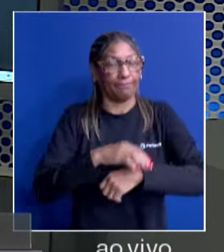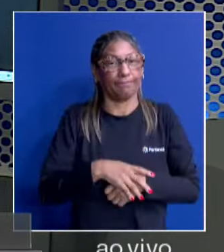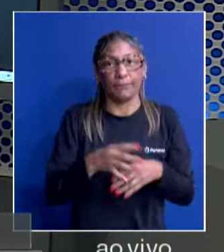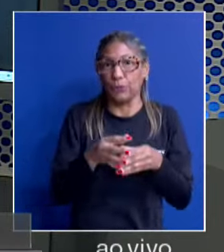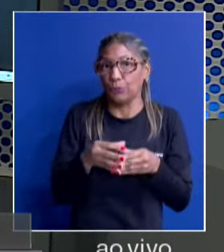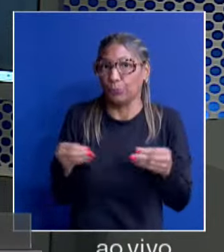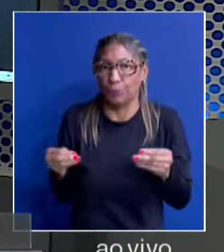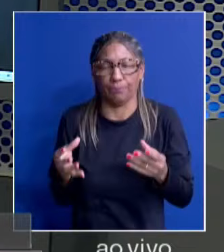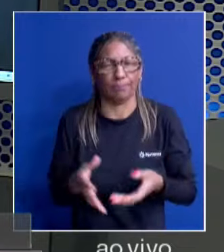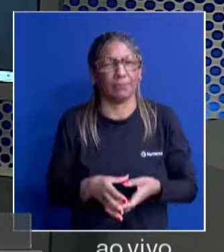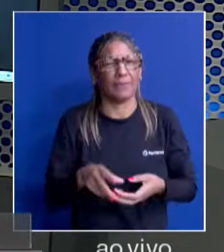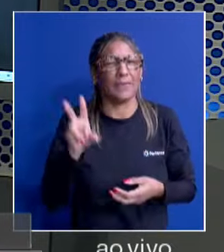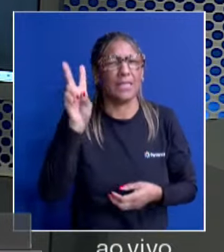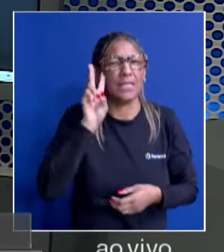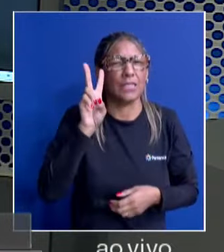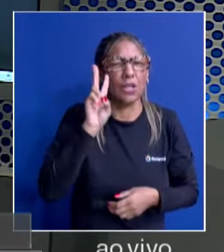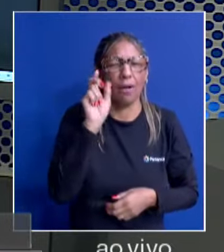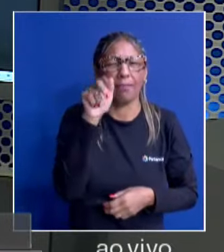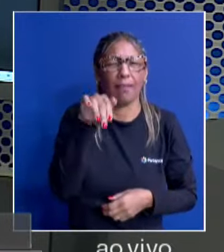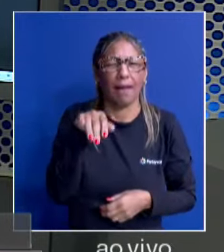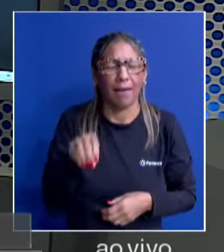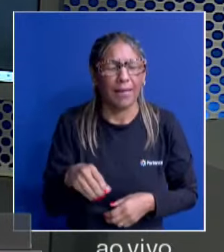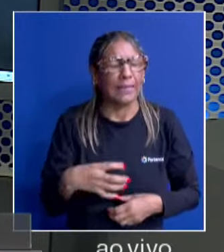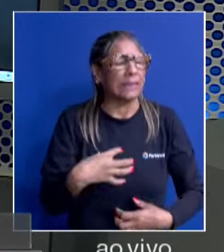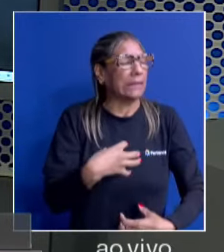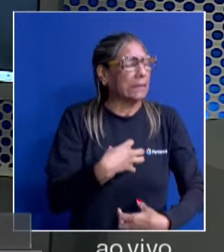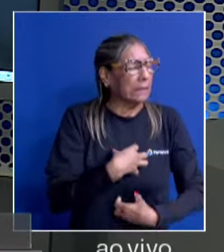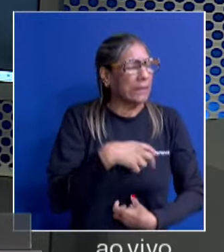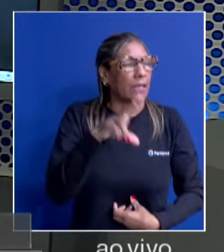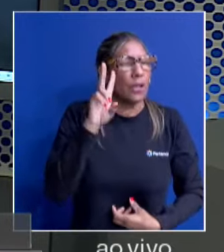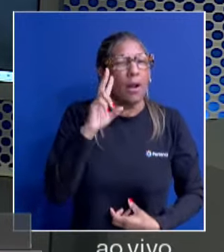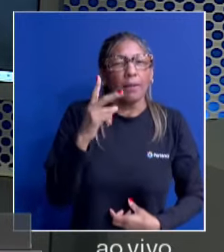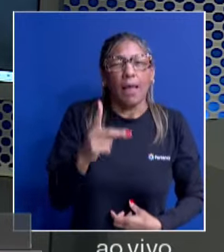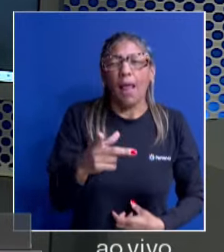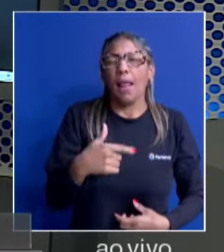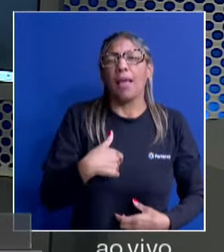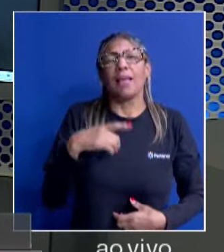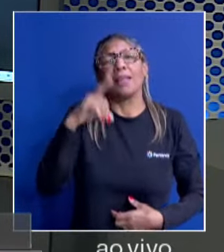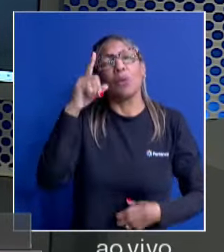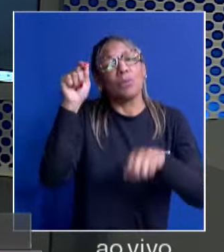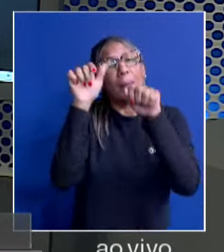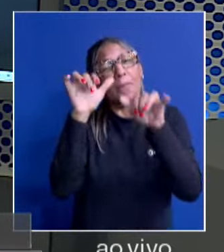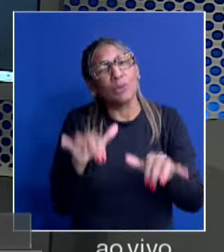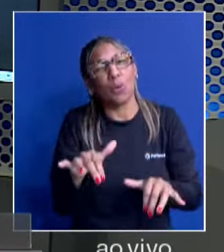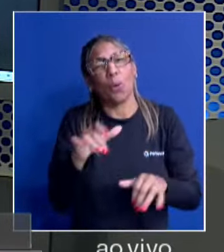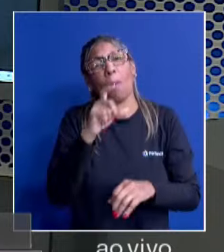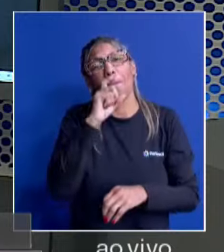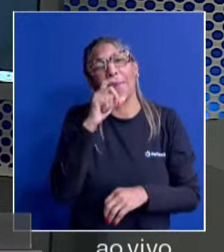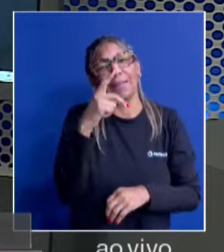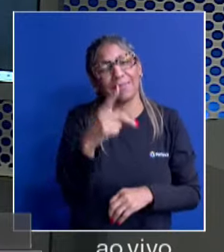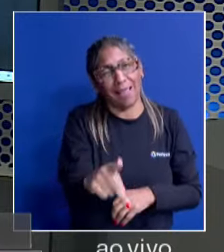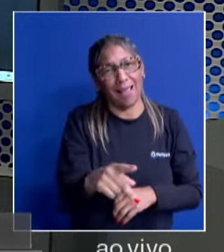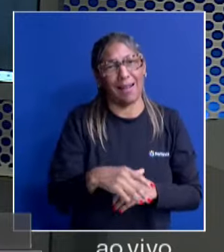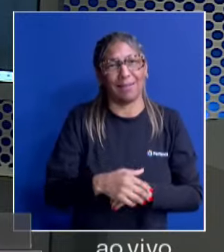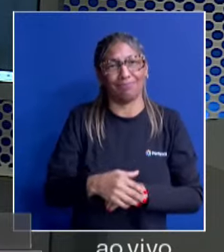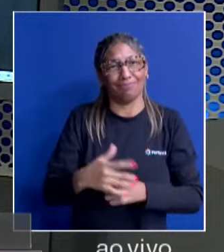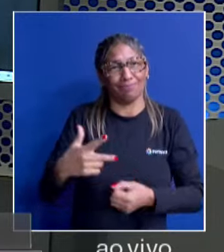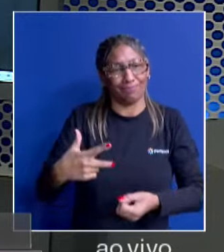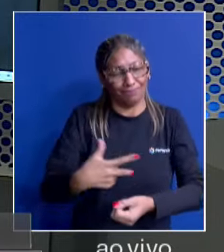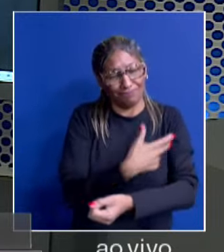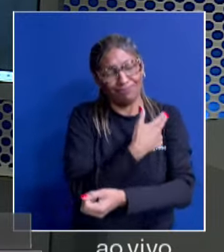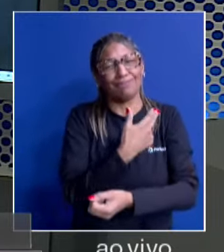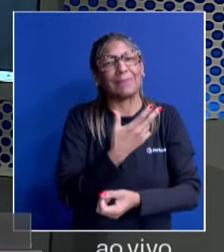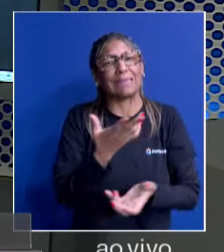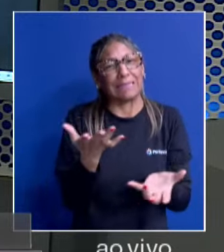A história da Ana também, que o pai perdeu aí parte da perna, que Deus abençoe o papai dela. Eu tenho certeza que ele vai se